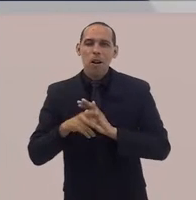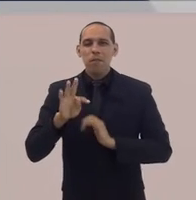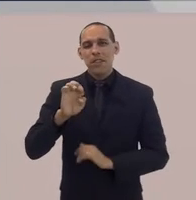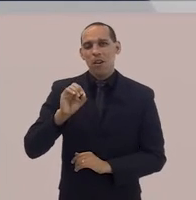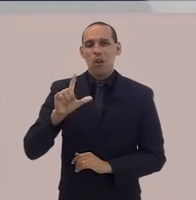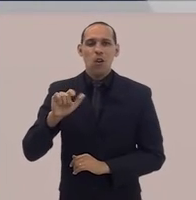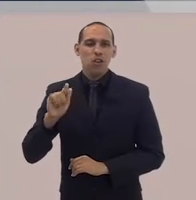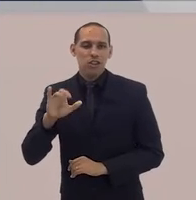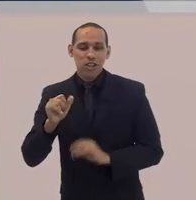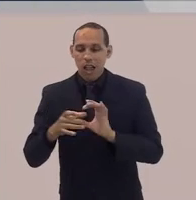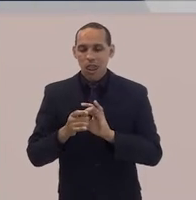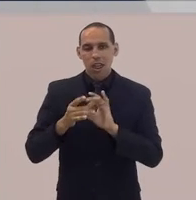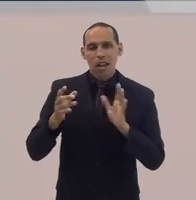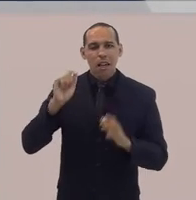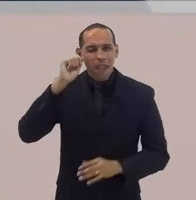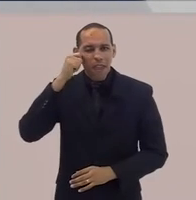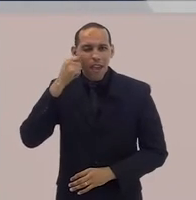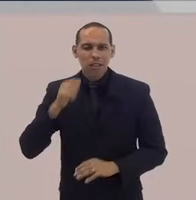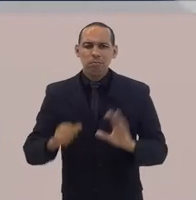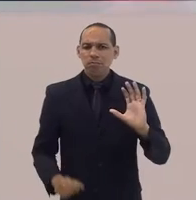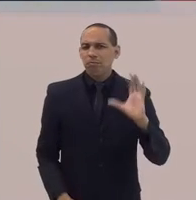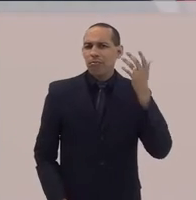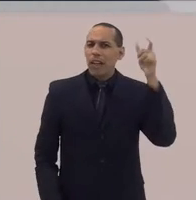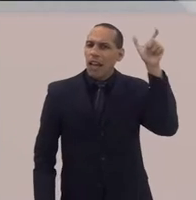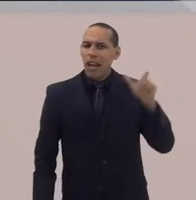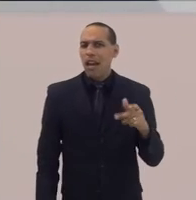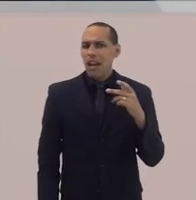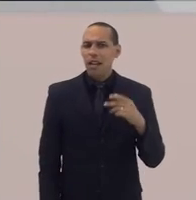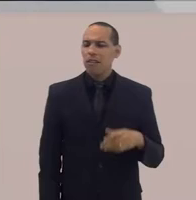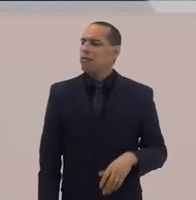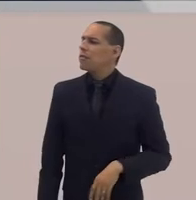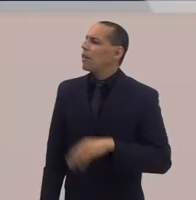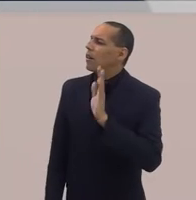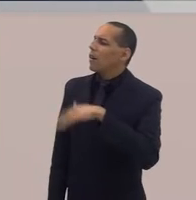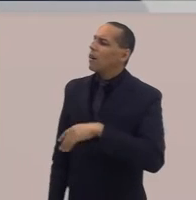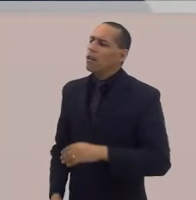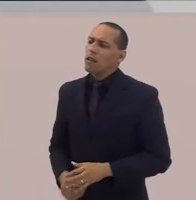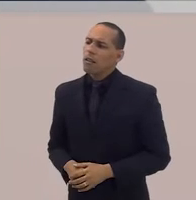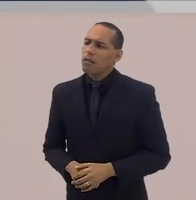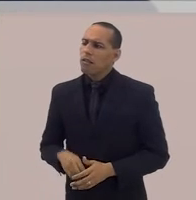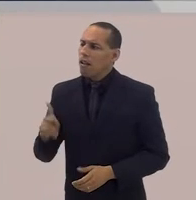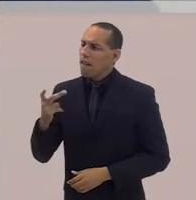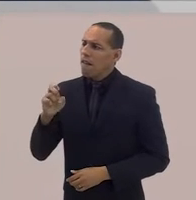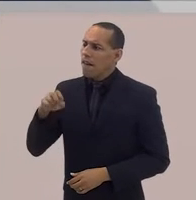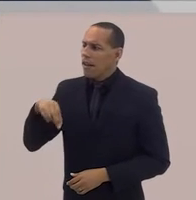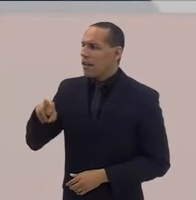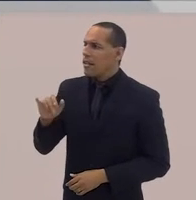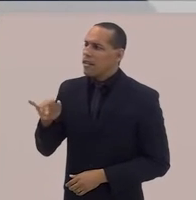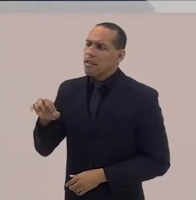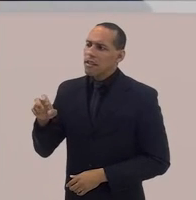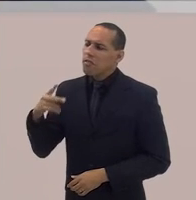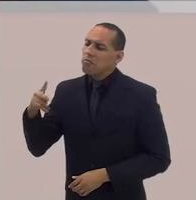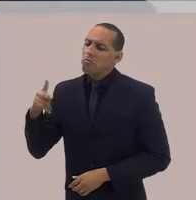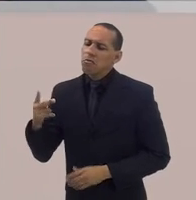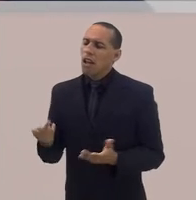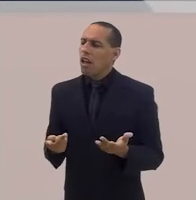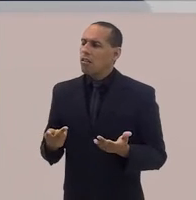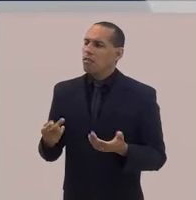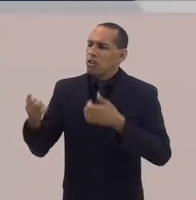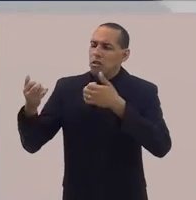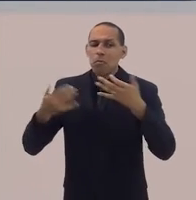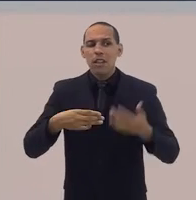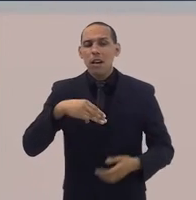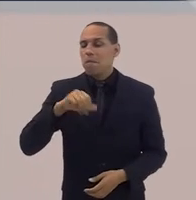teologia da libertação, da teologia negra, ele, do nada, não sabia. Chegou e falou, Henrique, no seu personagem aí,